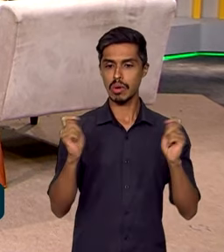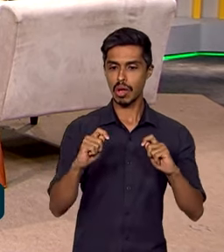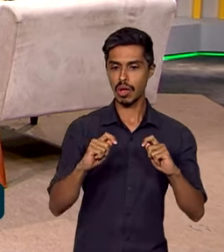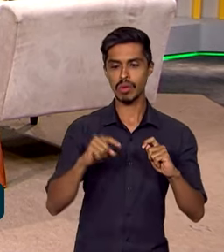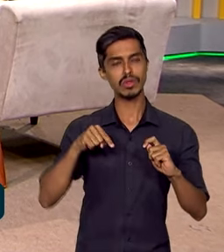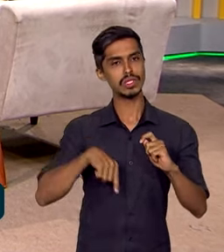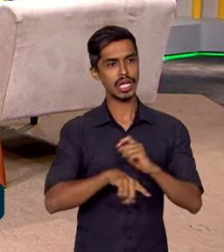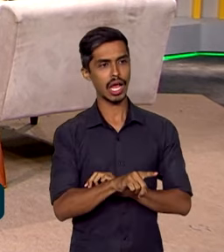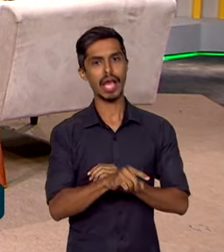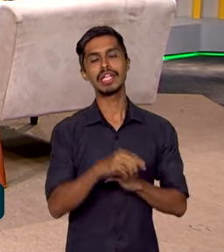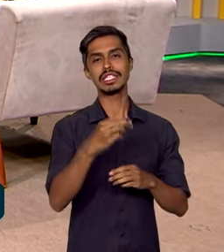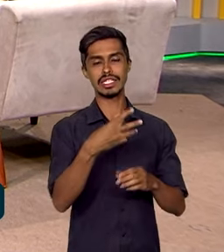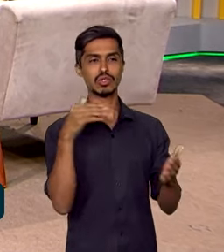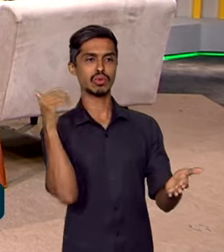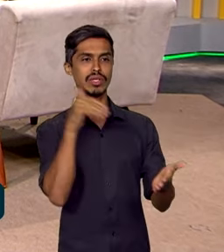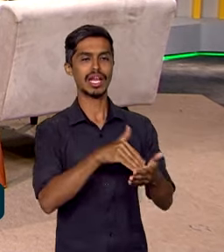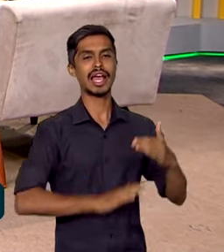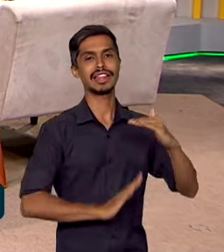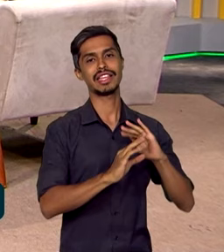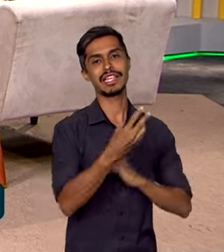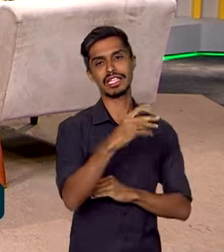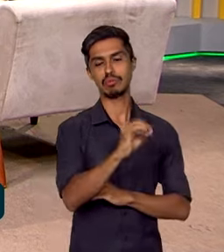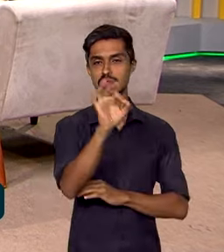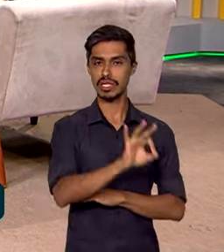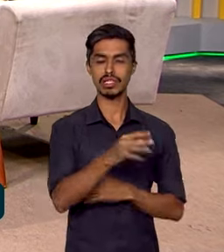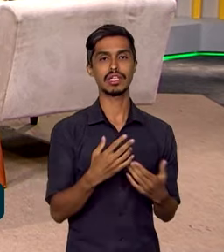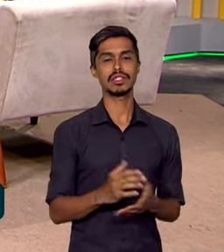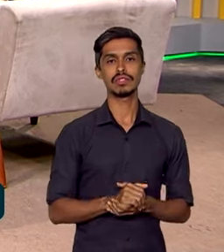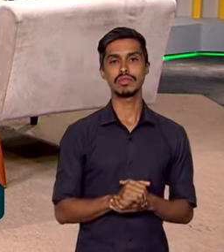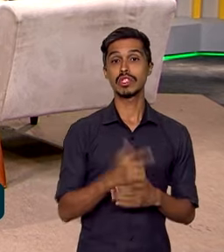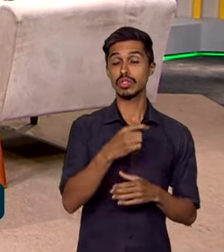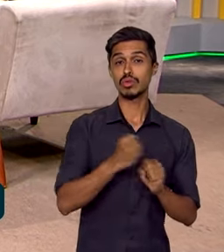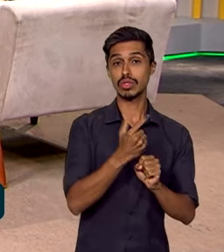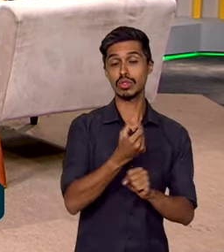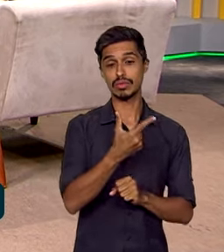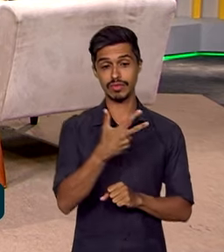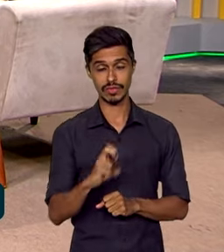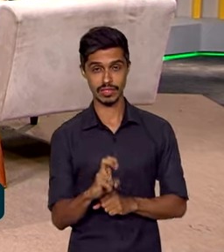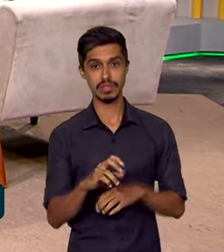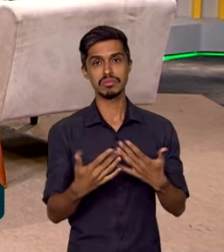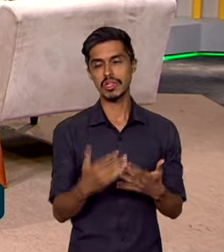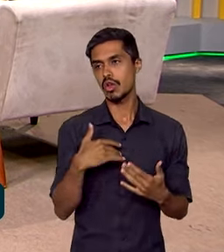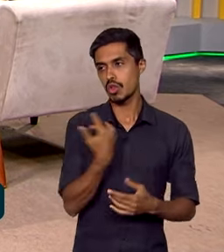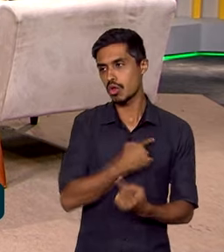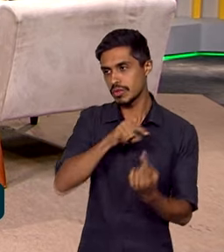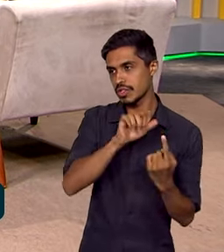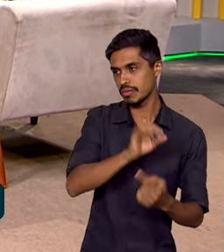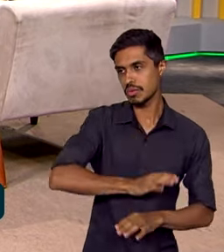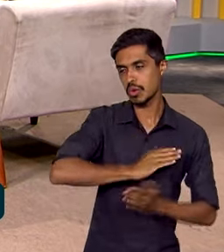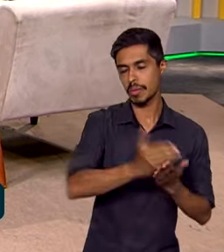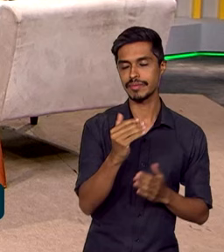órgãos atinjam esse 30% até dezembro de 2025. Então, essas foram as nossas ações iniciais. Muito bom. Agora,